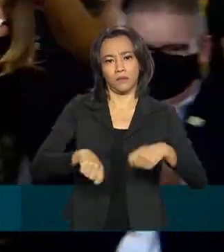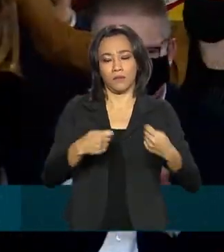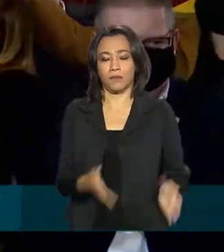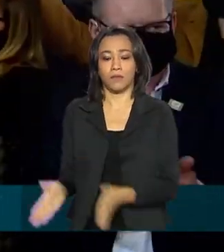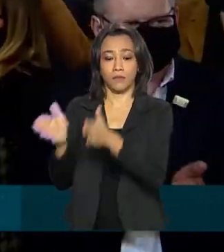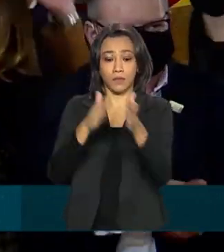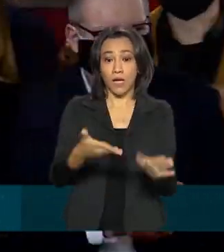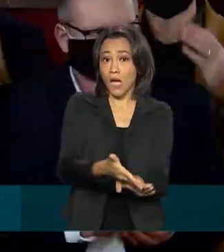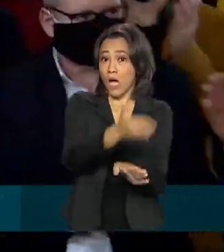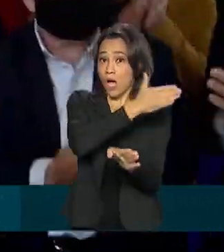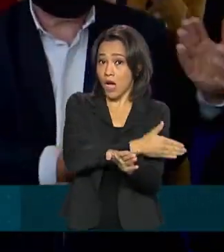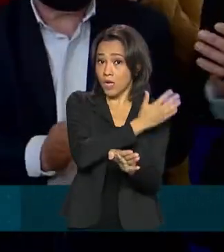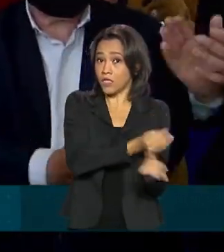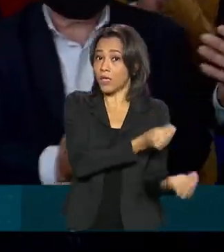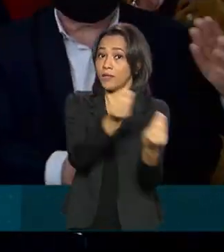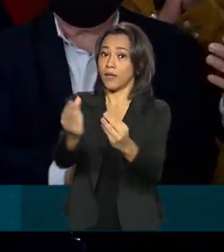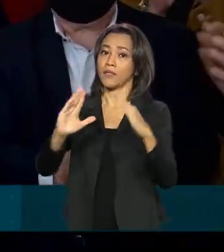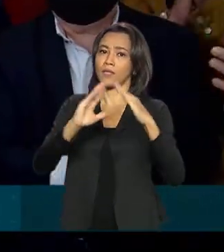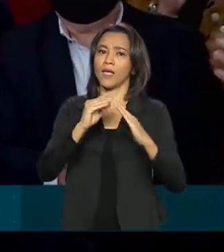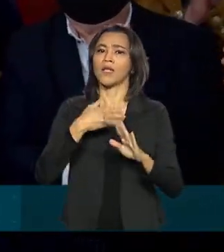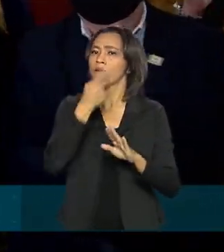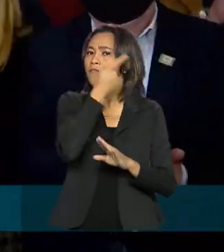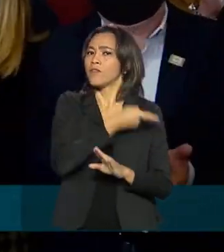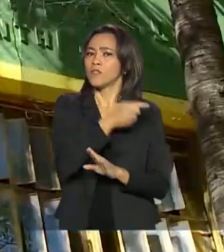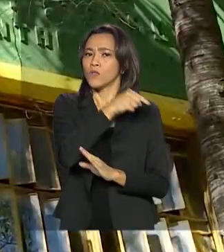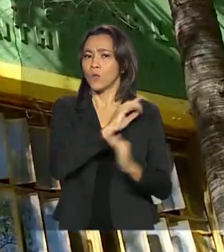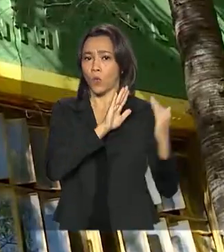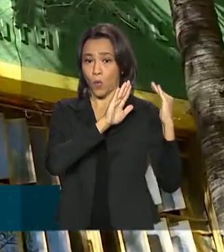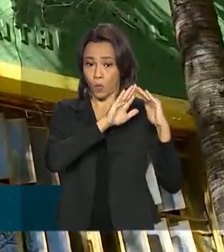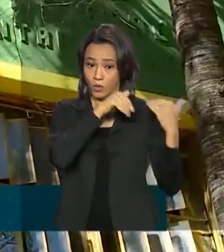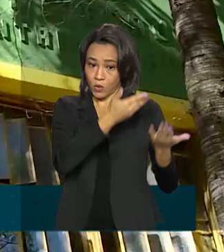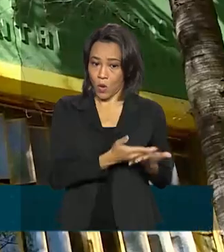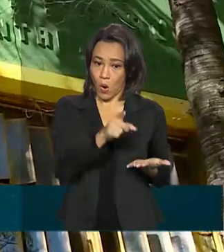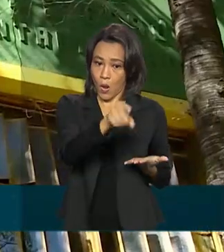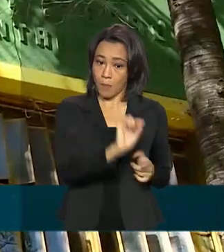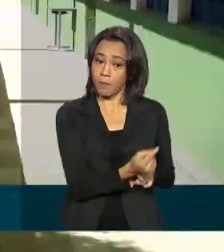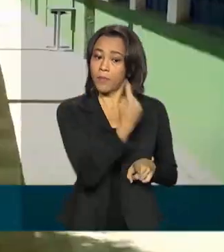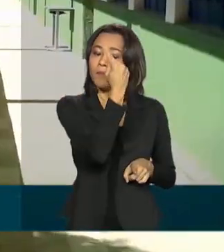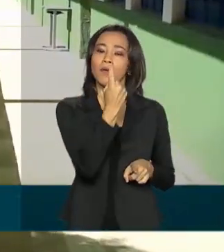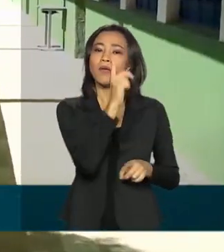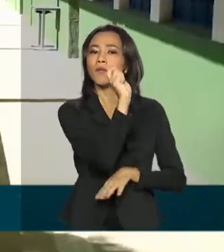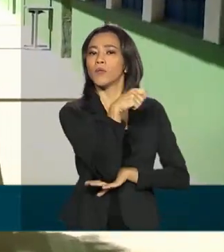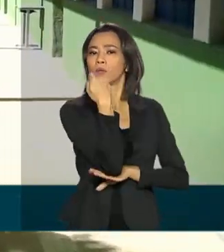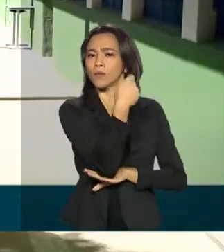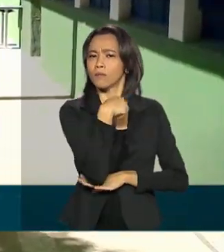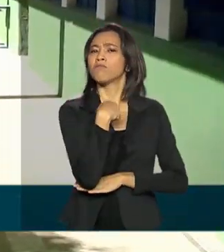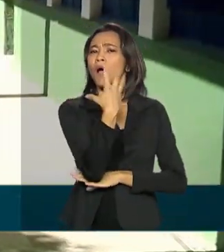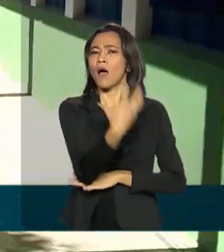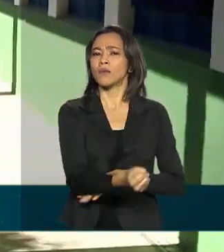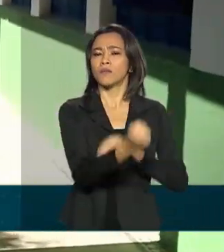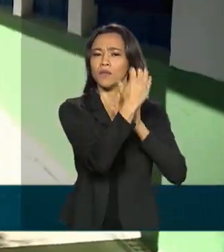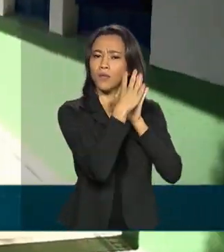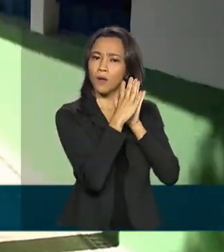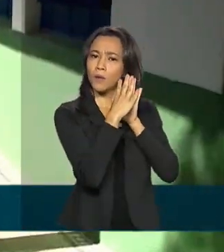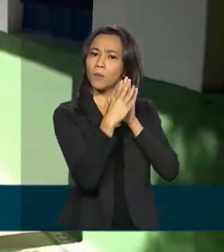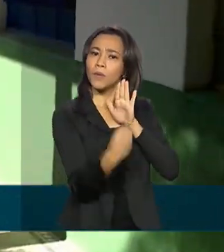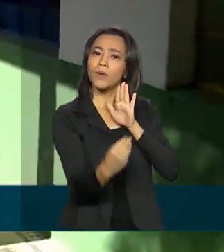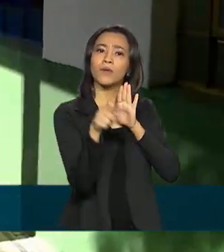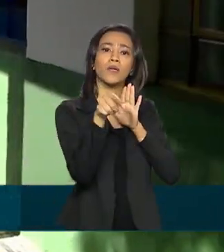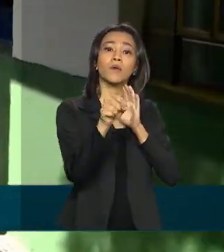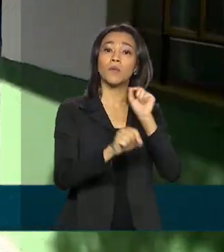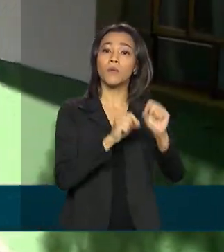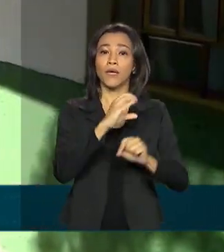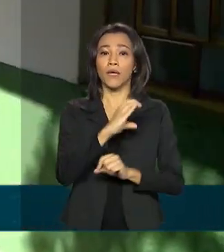casas, o presidente visitou a Escola São Pedro, também em Bagé. Primeiro do Rio Grande do Sul a aderir o Programa Nacional das